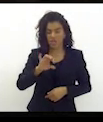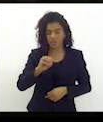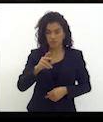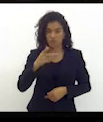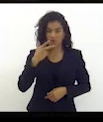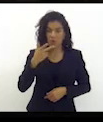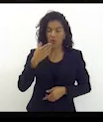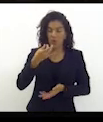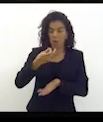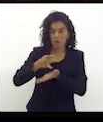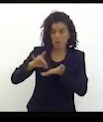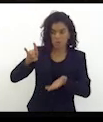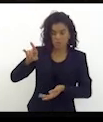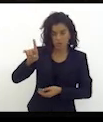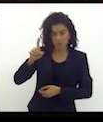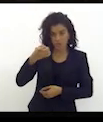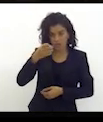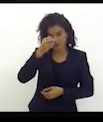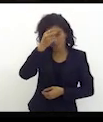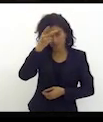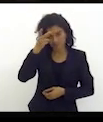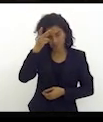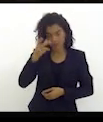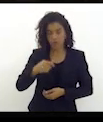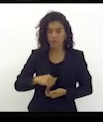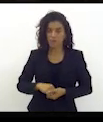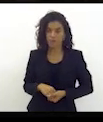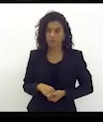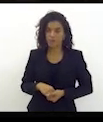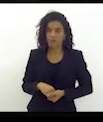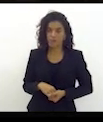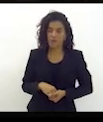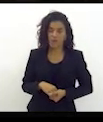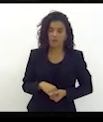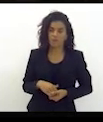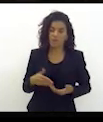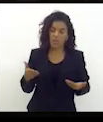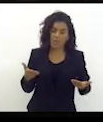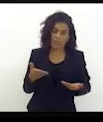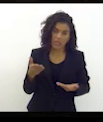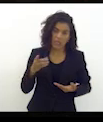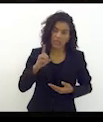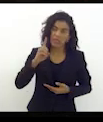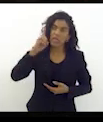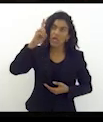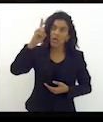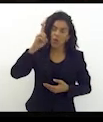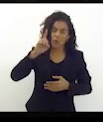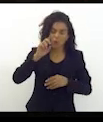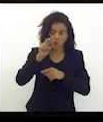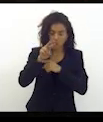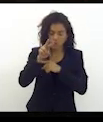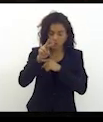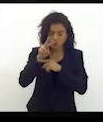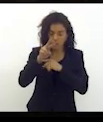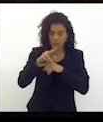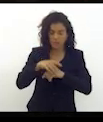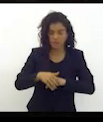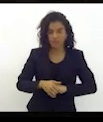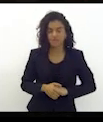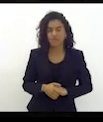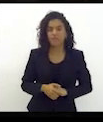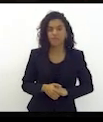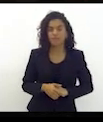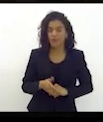inimigo do ex-prefeito José Bonifácio, e que hoje Deus o tenha em bom lugar. E aí eu